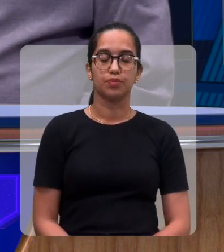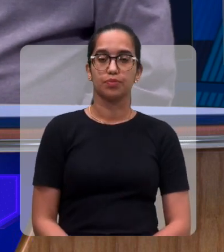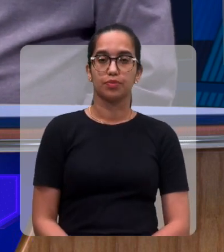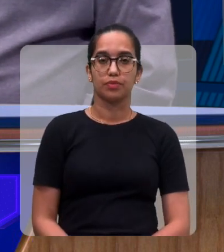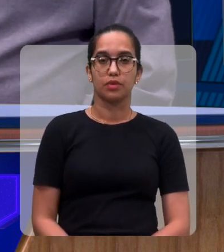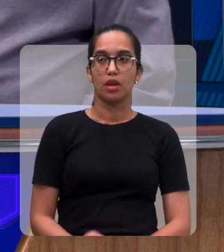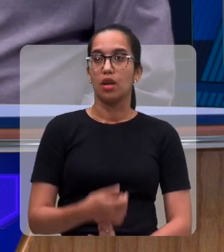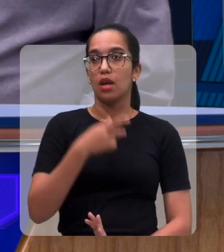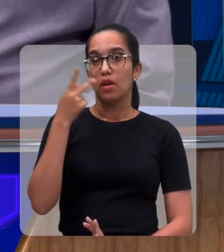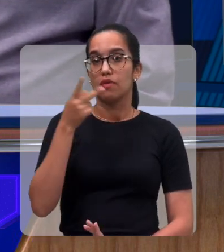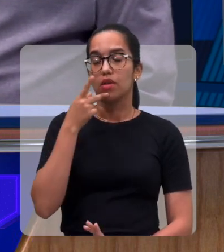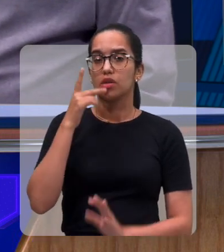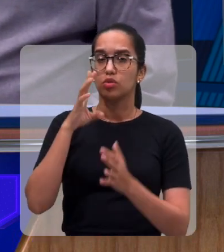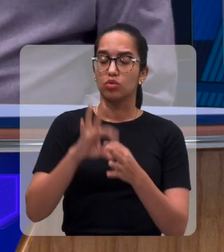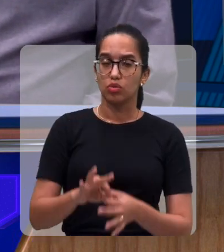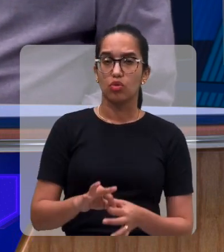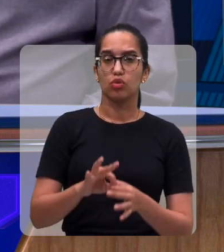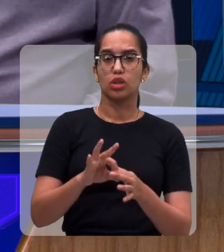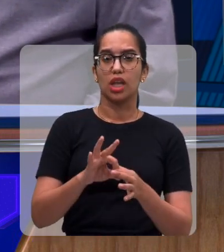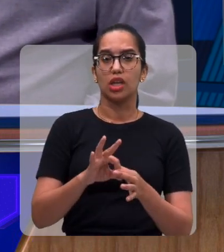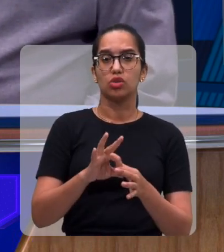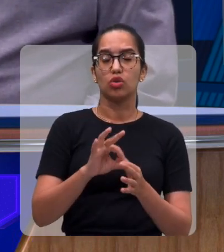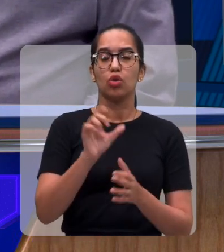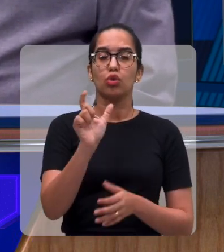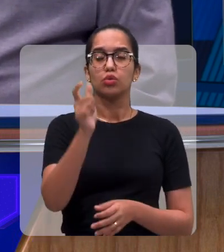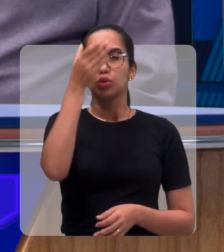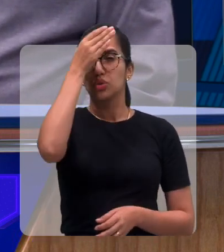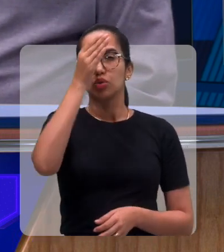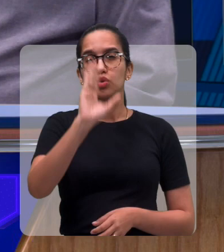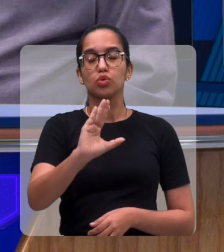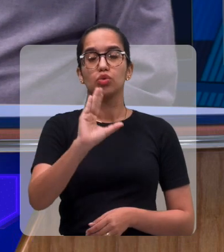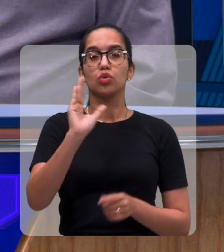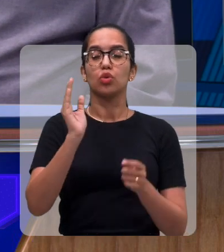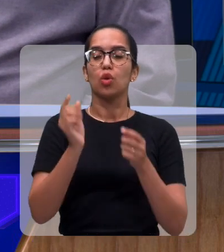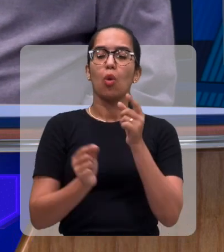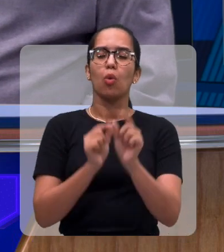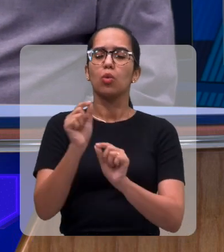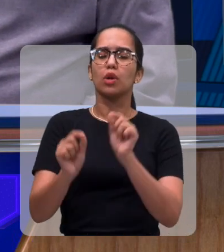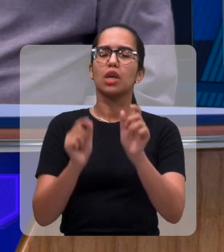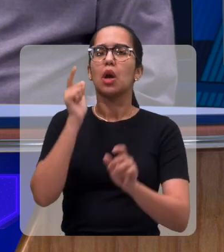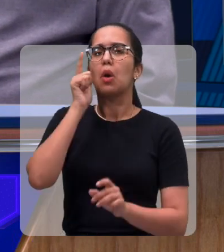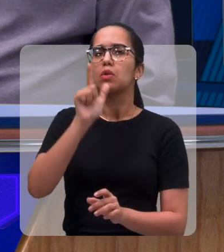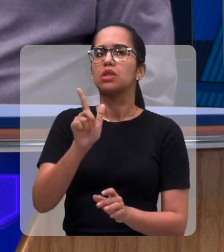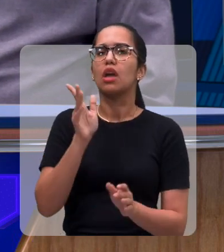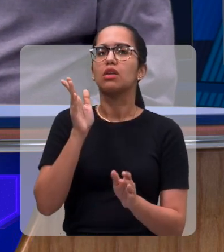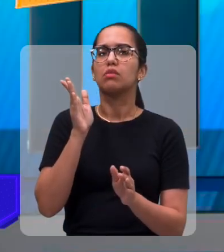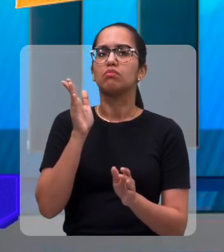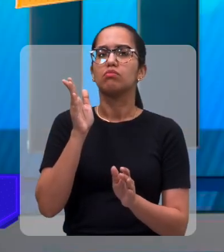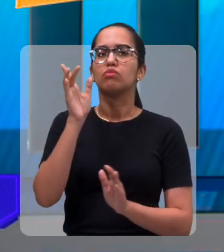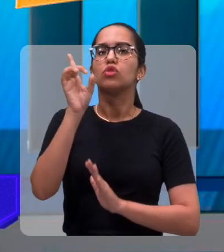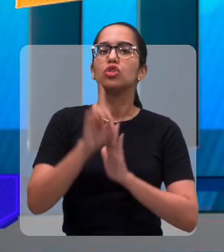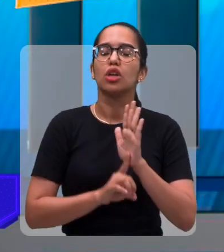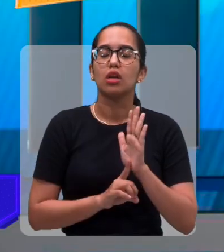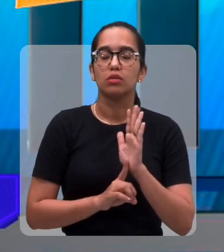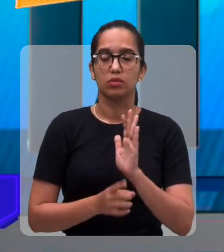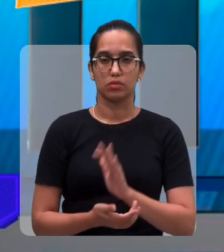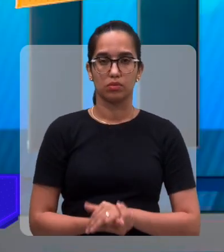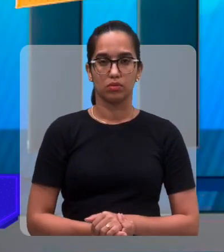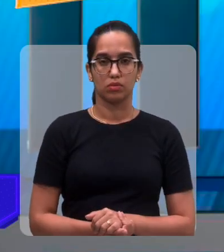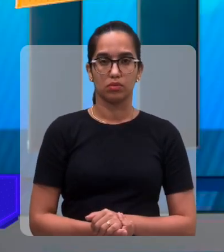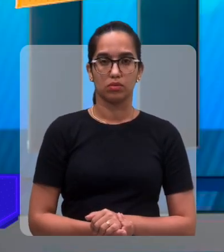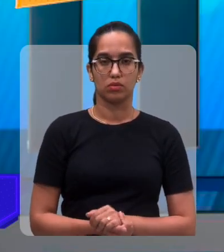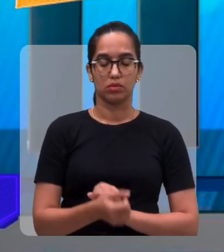cultura, o Passo Cultura, esse Passo Cultura dá direito, dá acesso a quê? Bem, no ano de